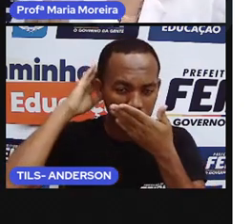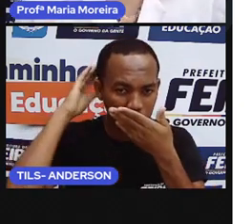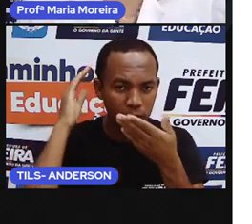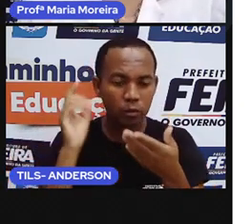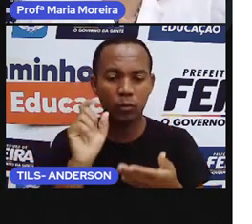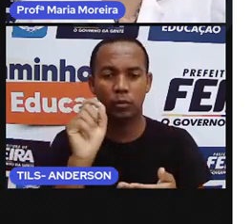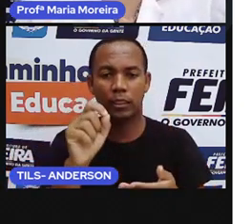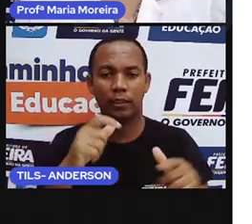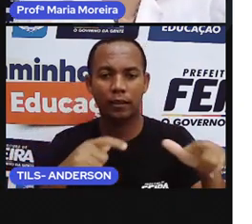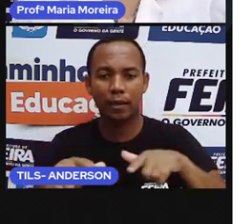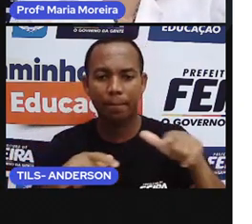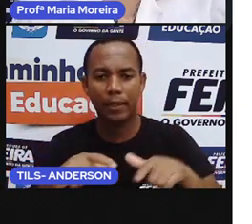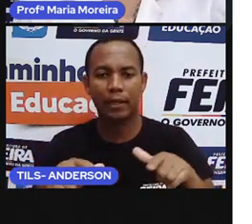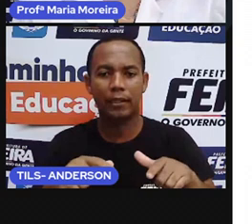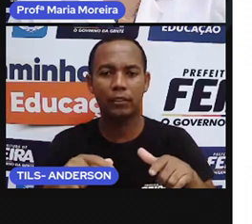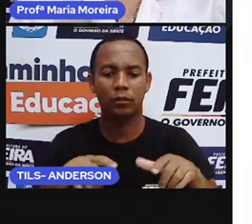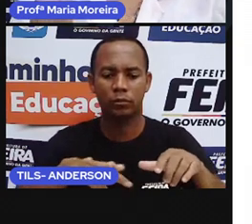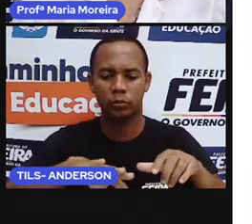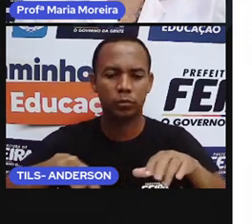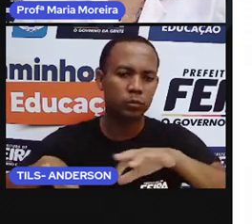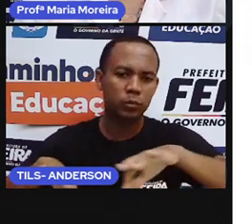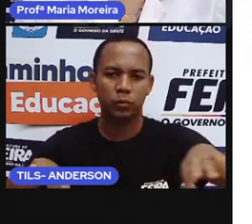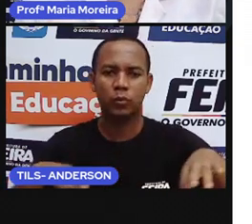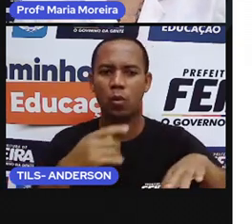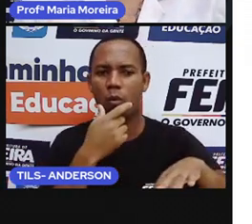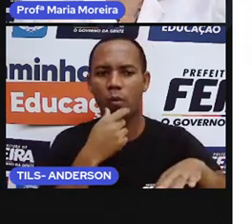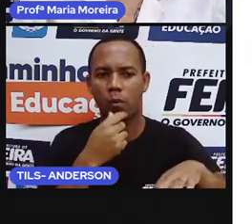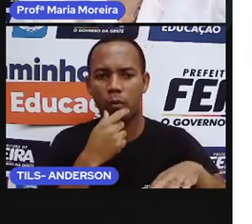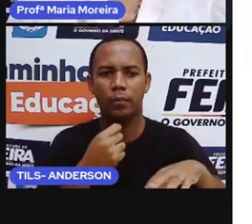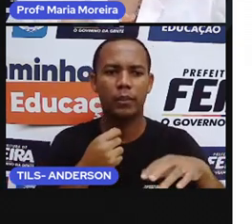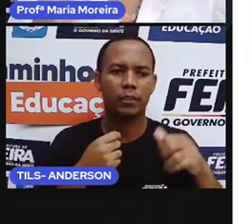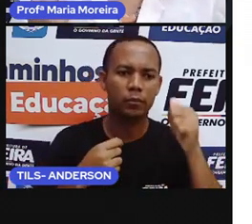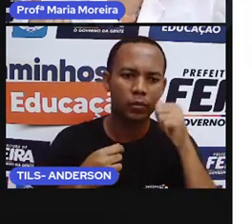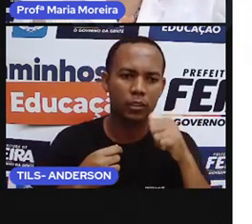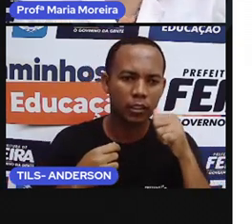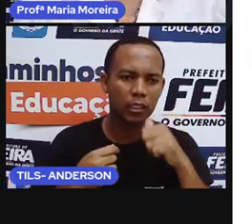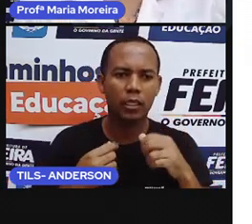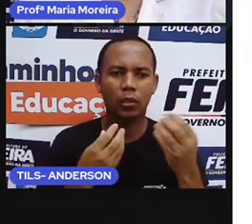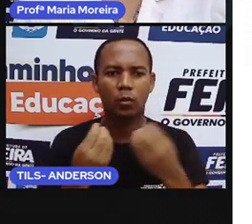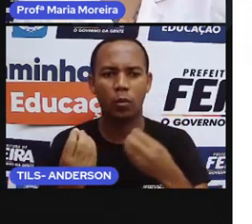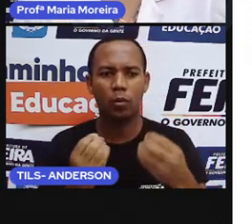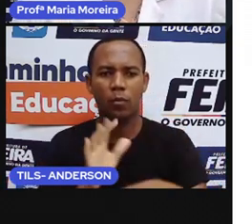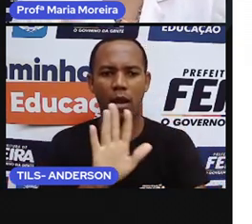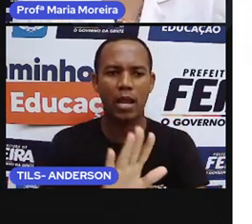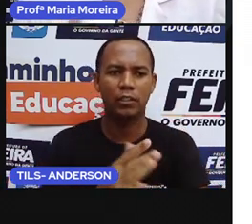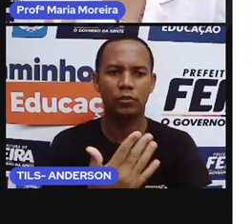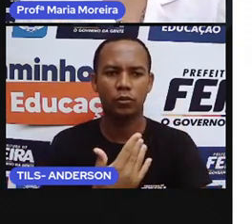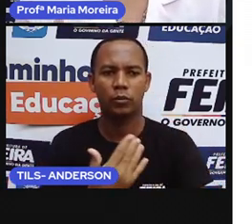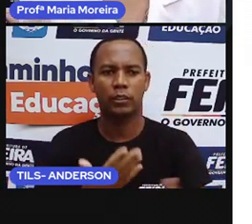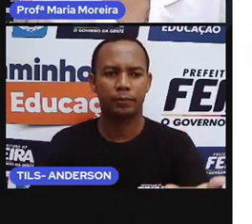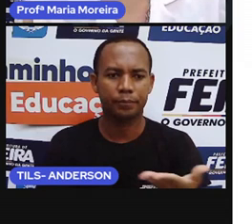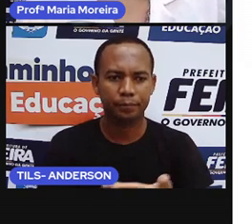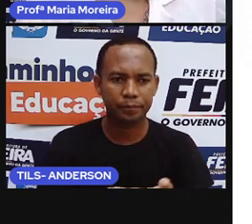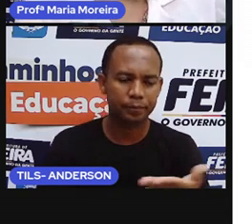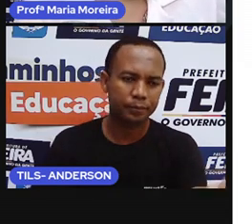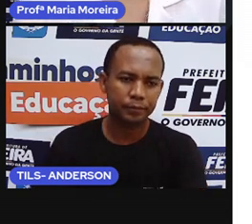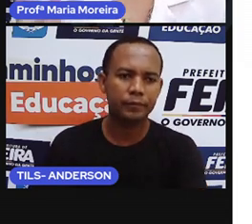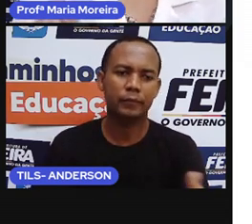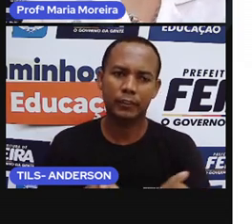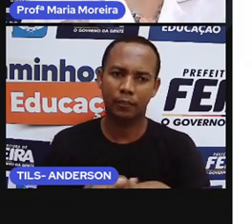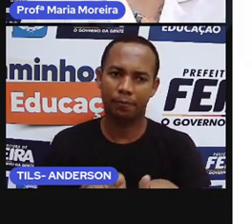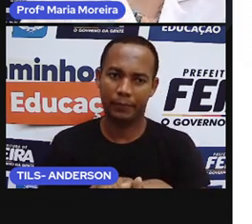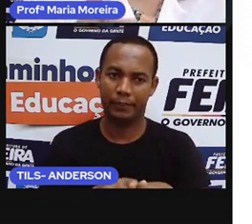homem e mulher. Olha só. A inclusive já falou sobre isso aqui. É comum a divisão. No entanto, não quer dizer que